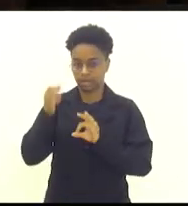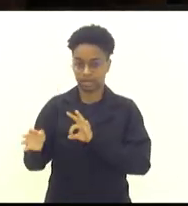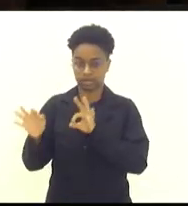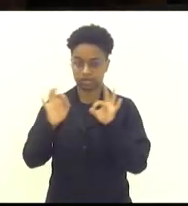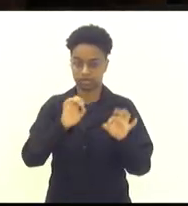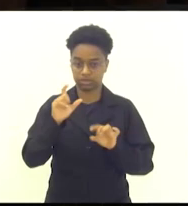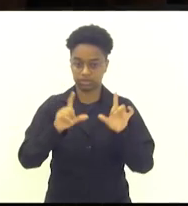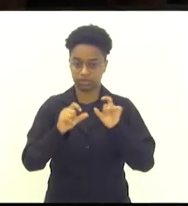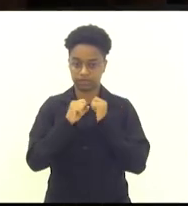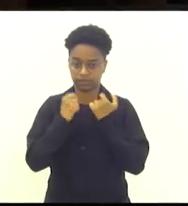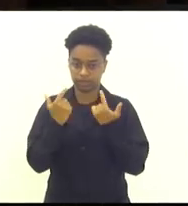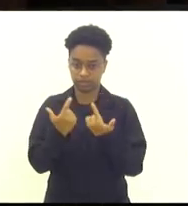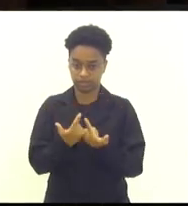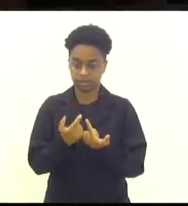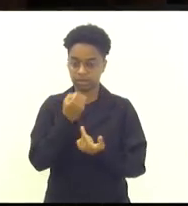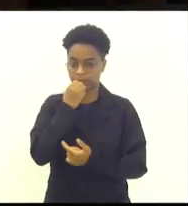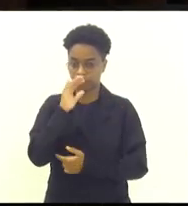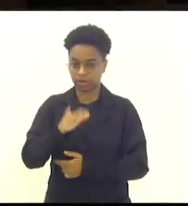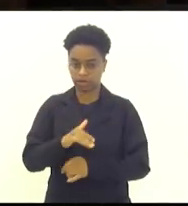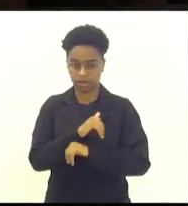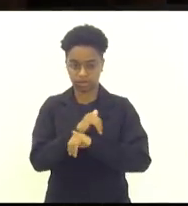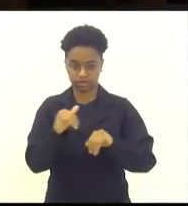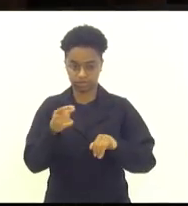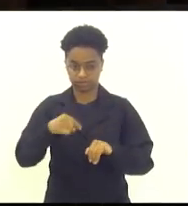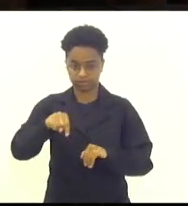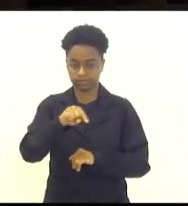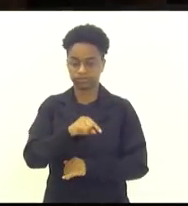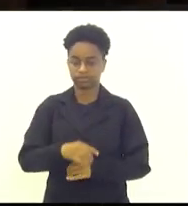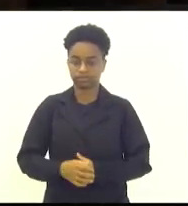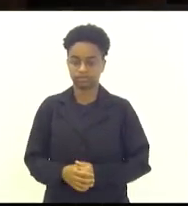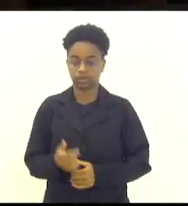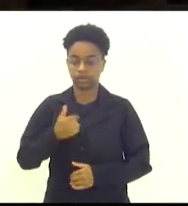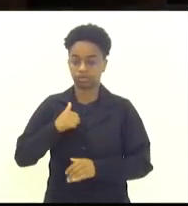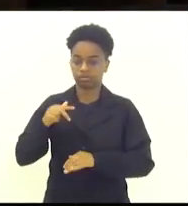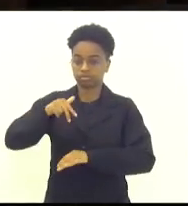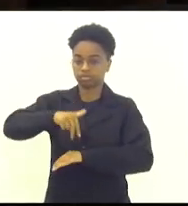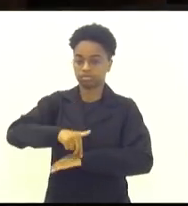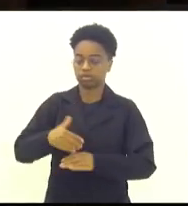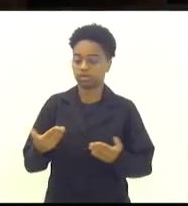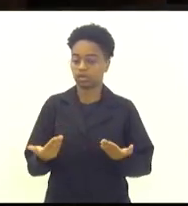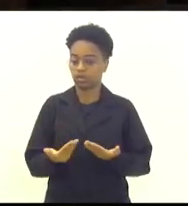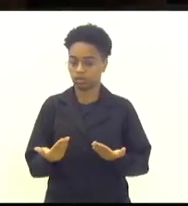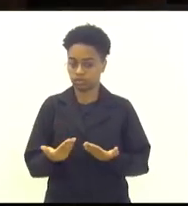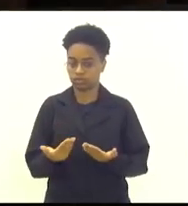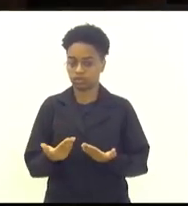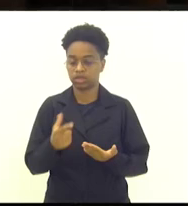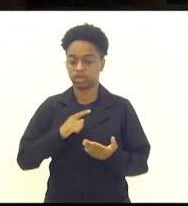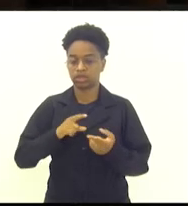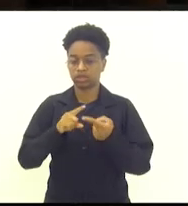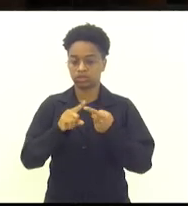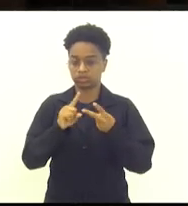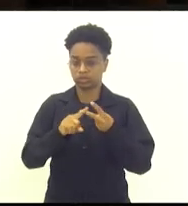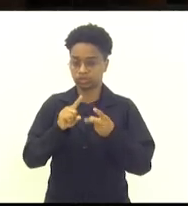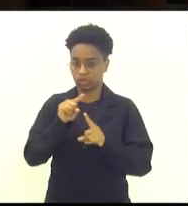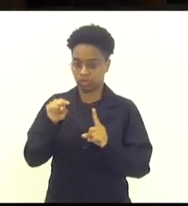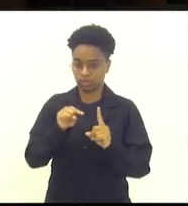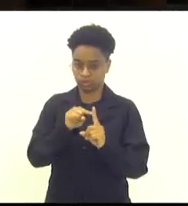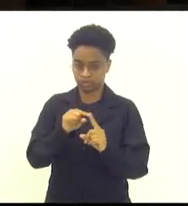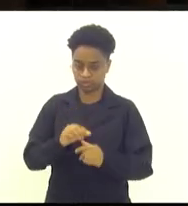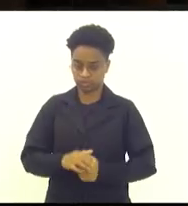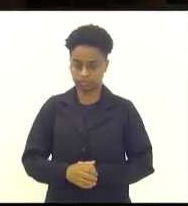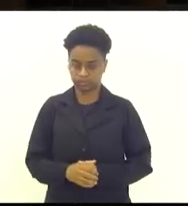Alerj, é uma boa tarde a todos. Minha vinda aqui à tribuna tem dois propósitos específicos.